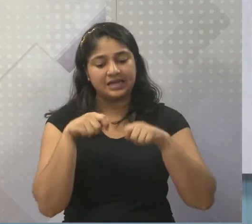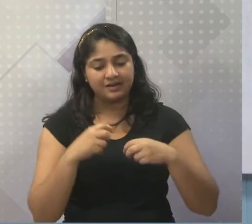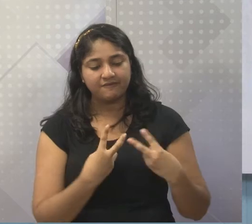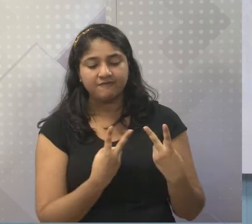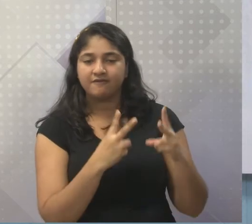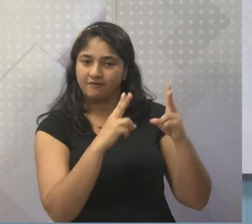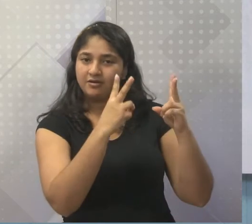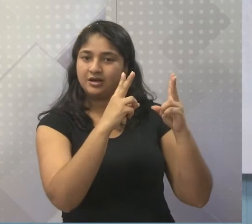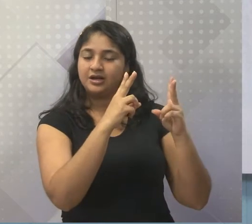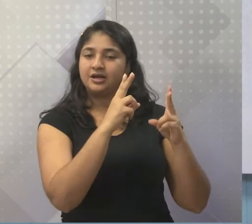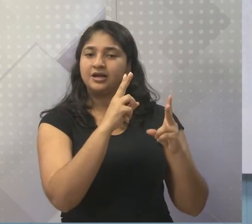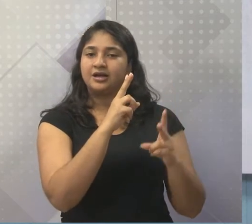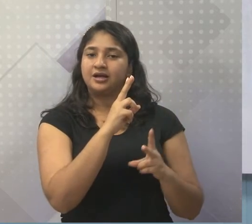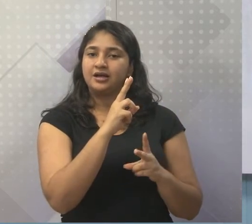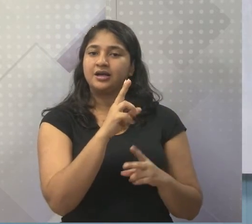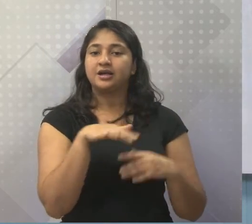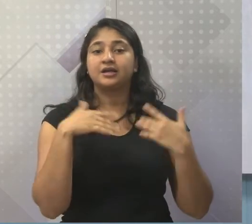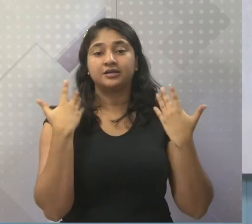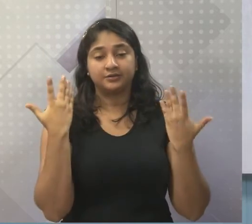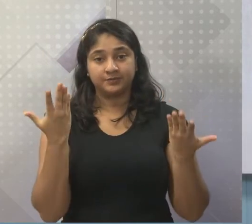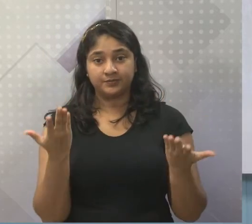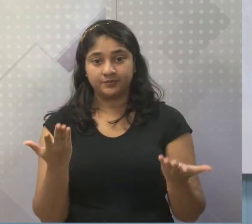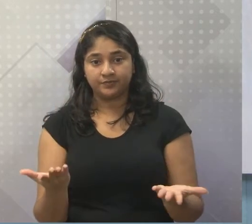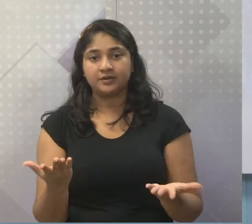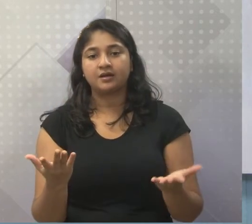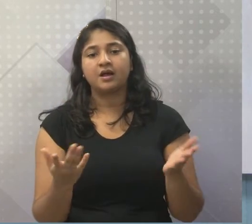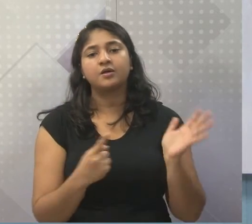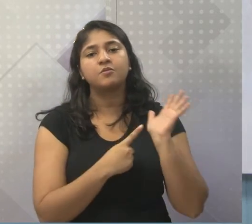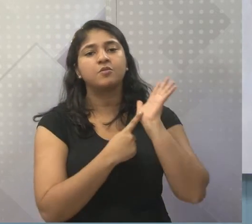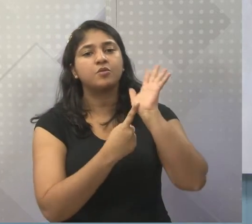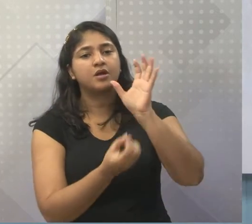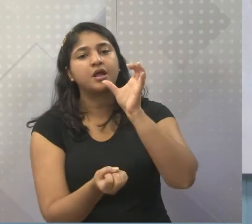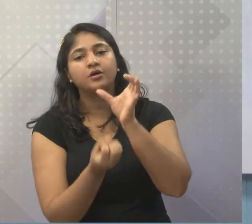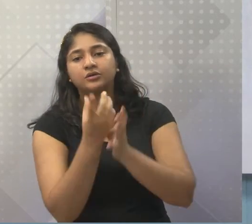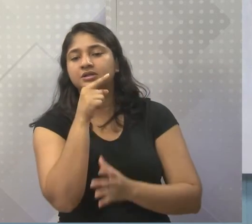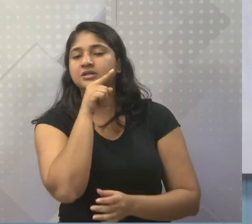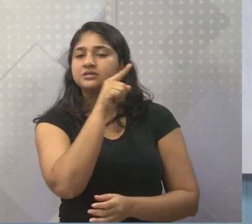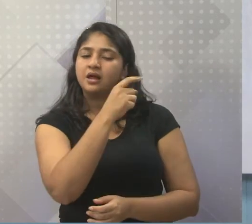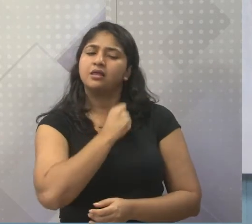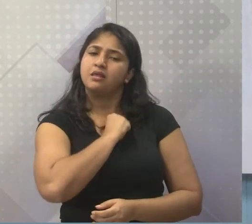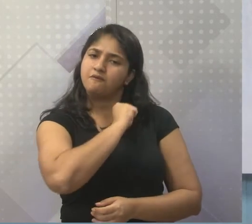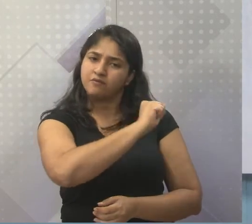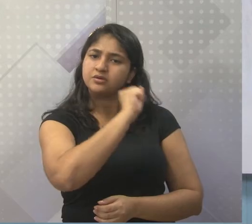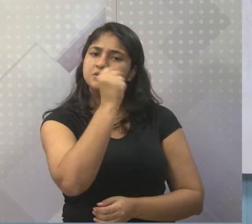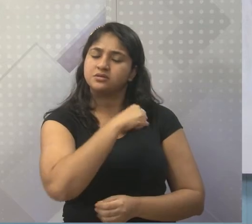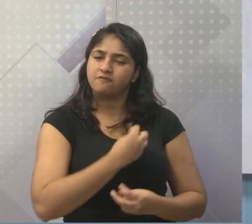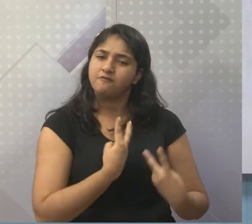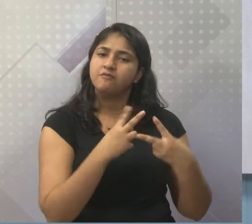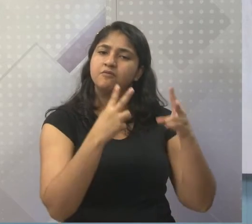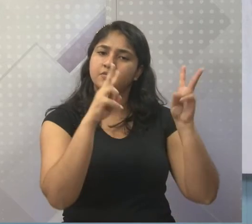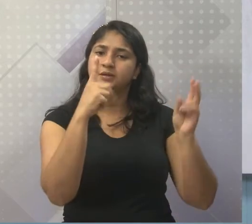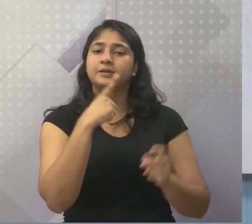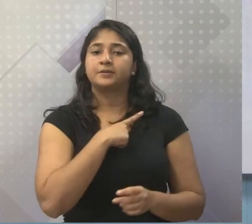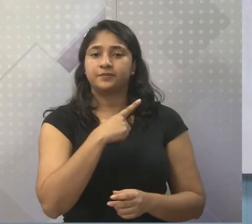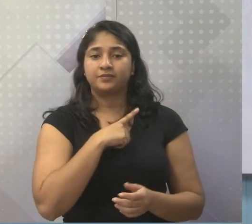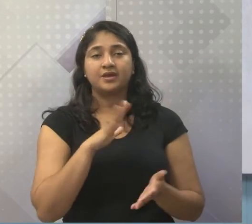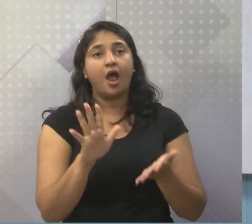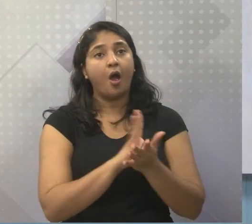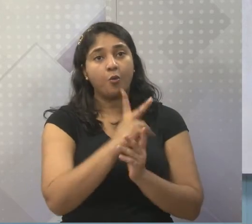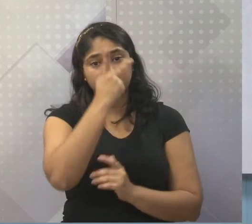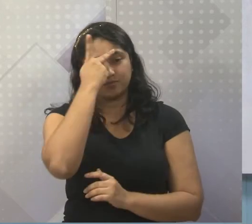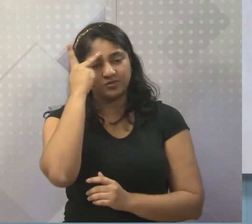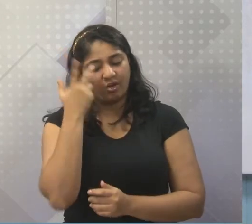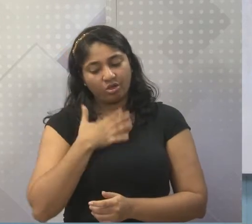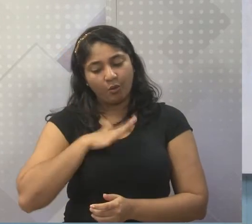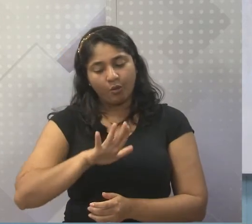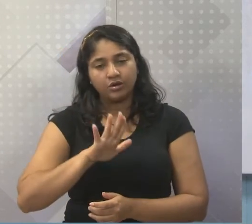Então, como as maiores manifestações são lá, então eles realmente defendem, valorizam. E tem gente que não gosta, mas